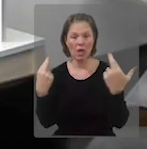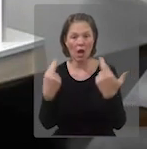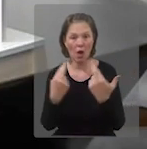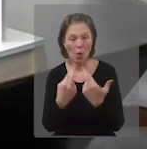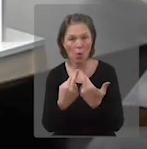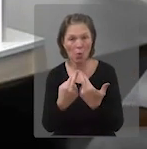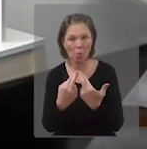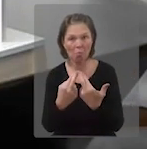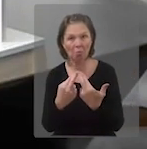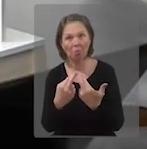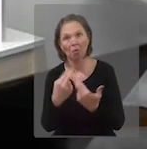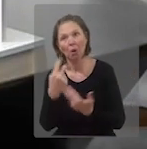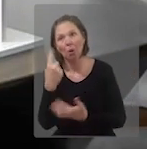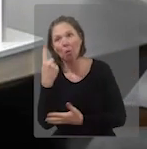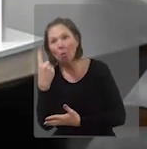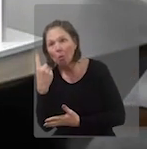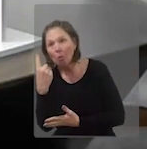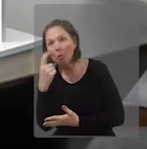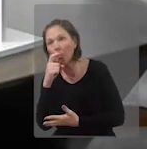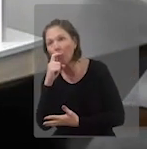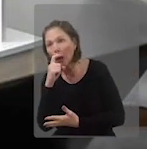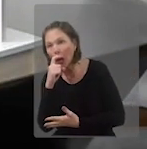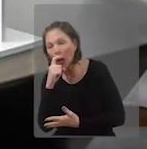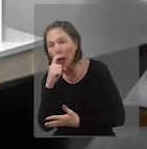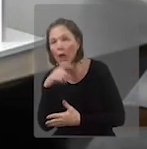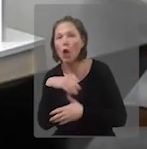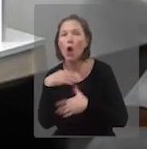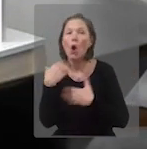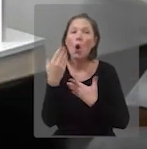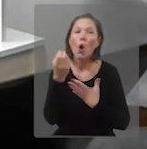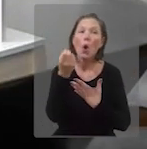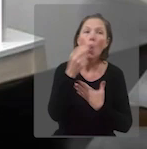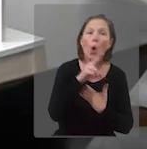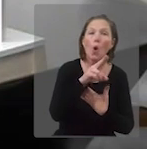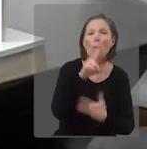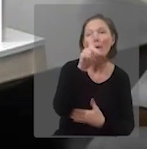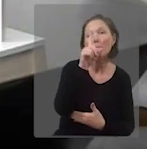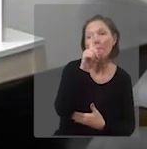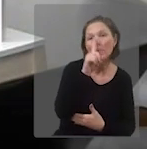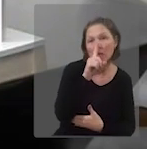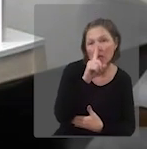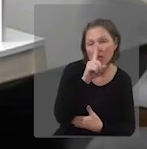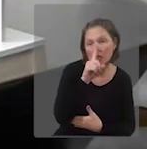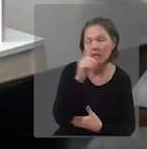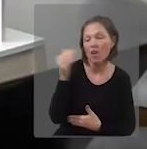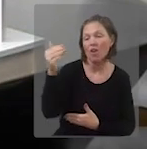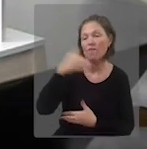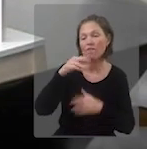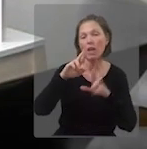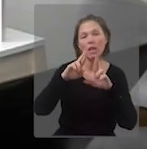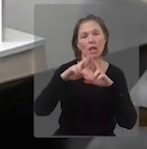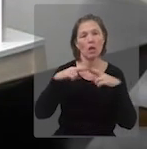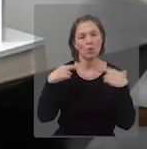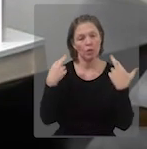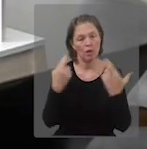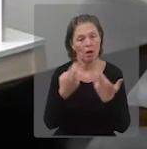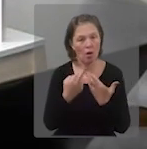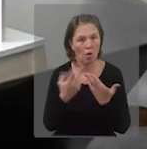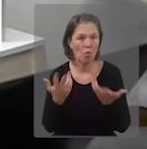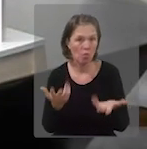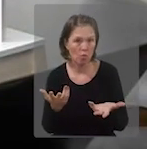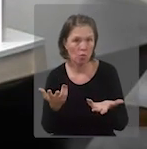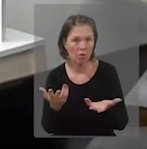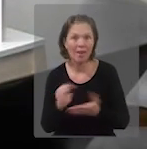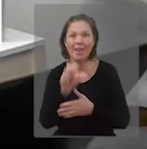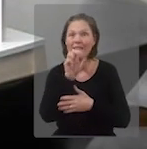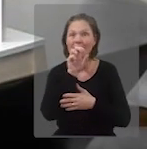reunião presencial, eu consigo, talvez, trazer um membro, ou o pai, ou a mãe, né, que venha, por exemplo, para uma reunião ou